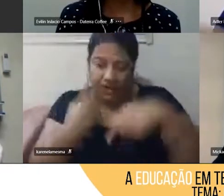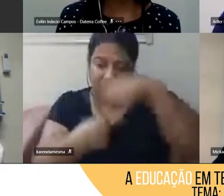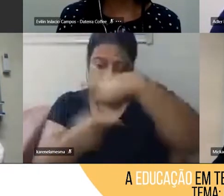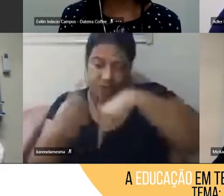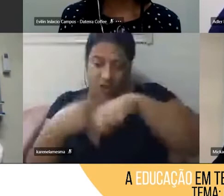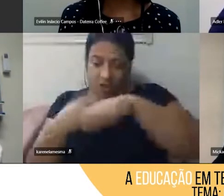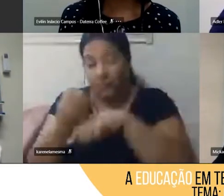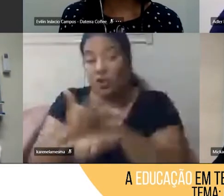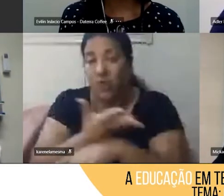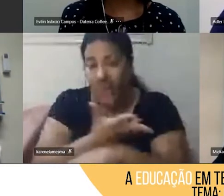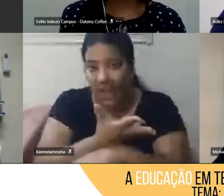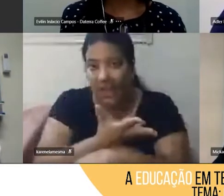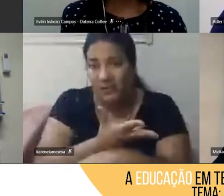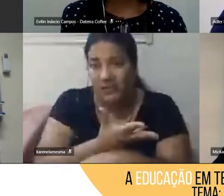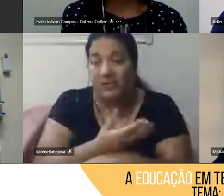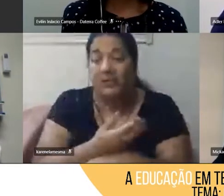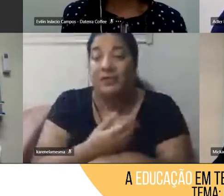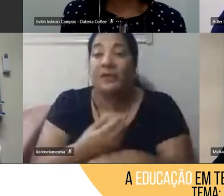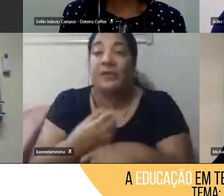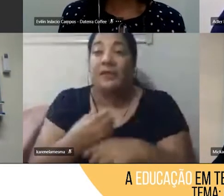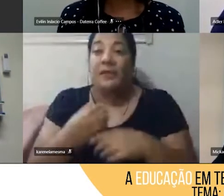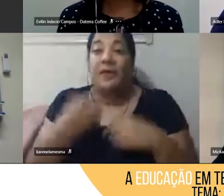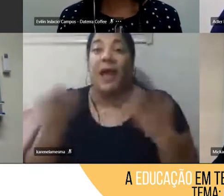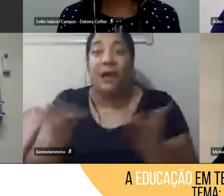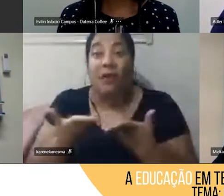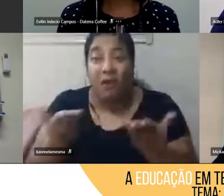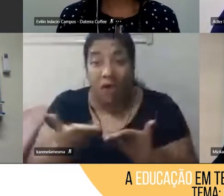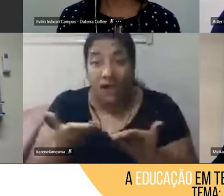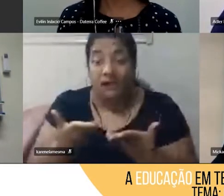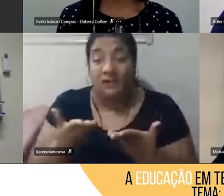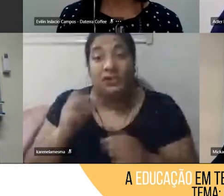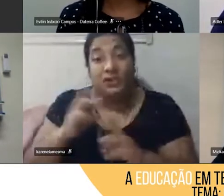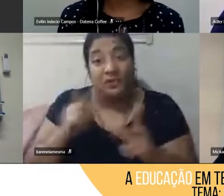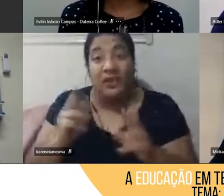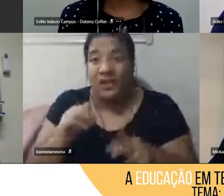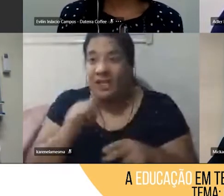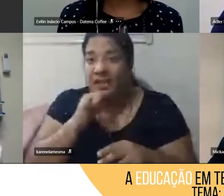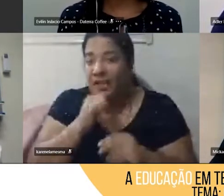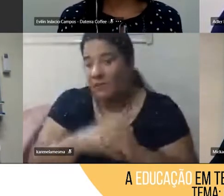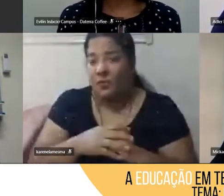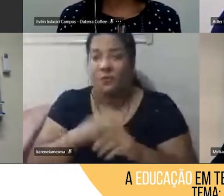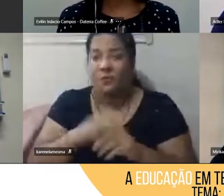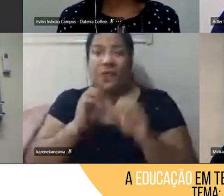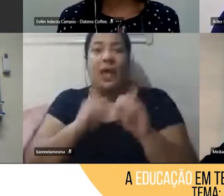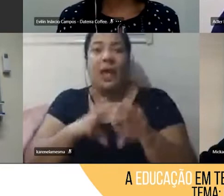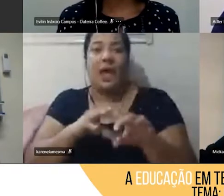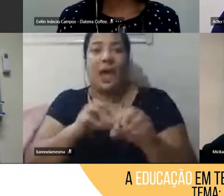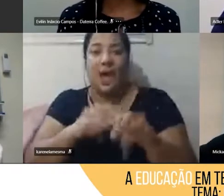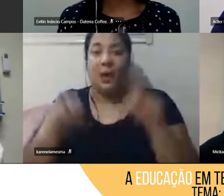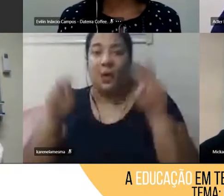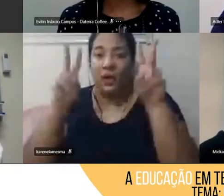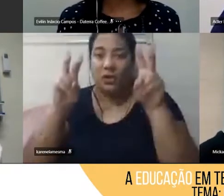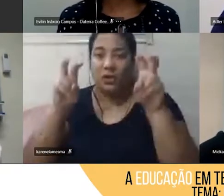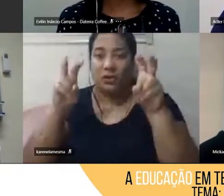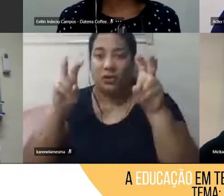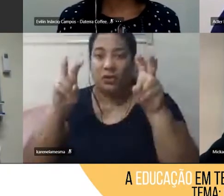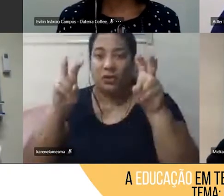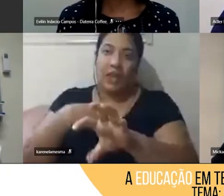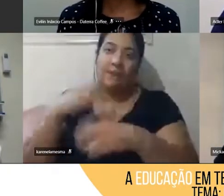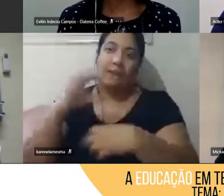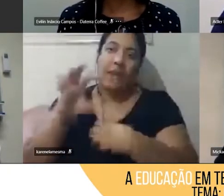Quando a gente pensa, eu não vou fazer para eles uma aula de empatia, para eu ficar, né, durante 50 minutos